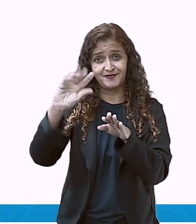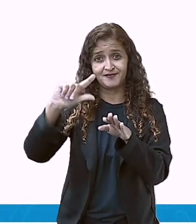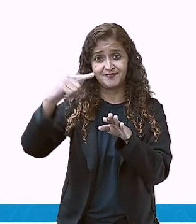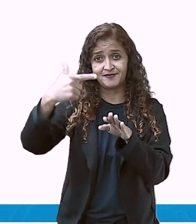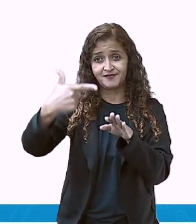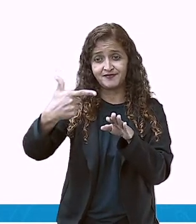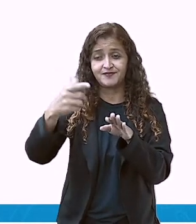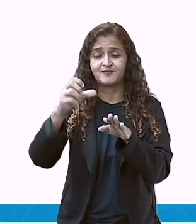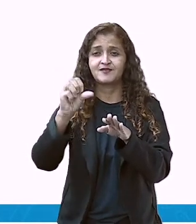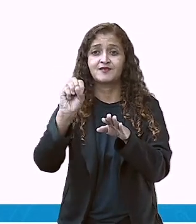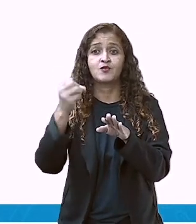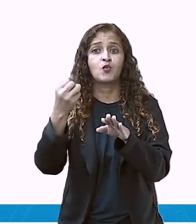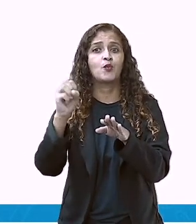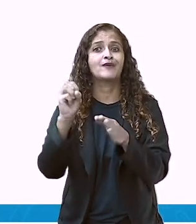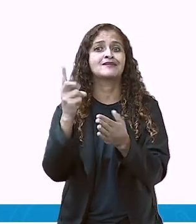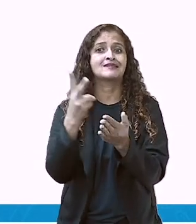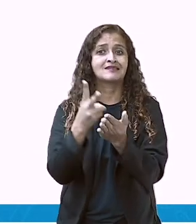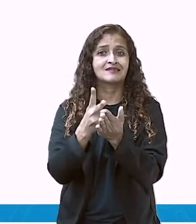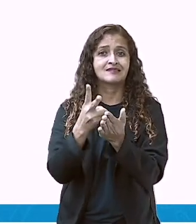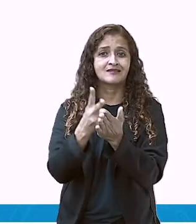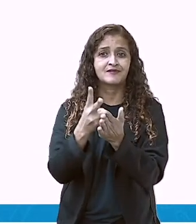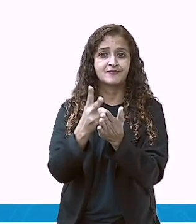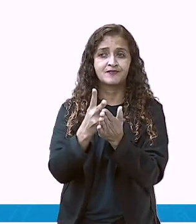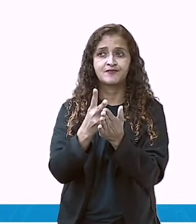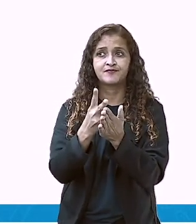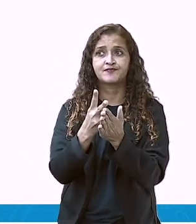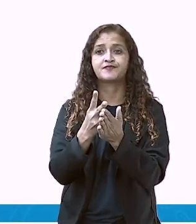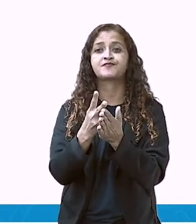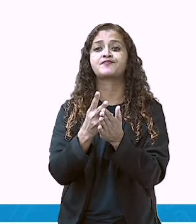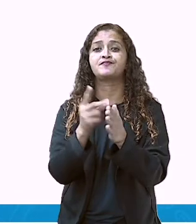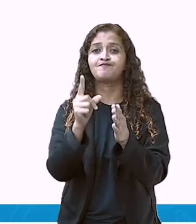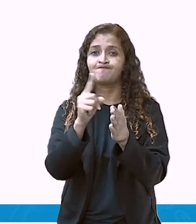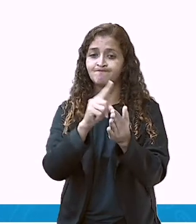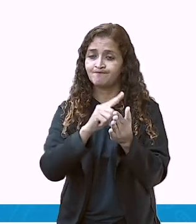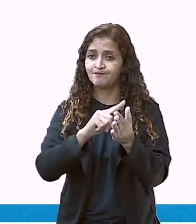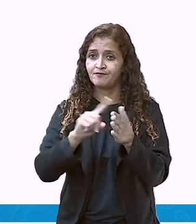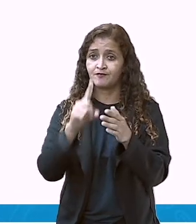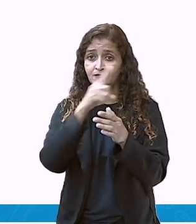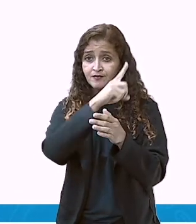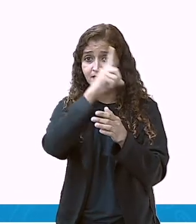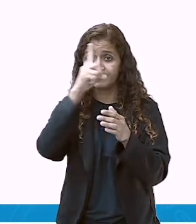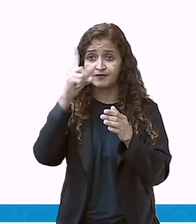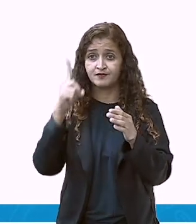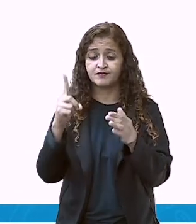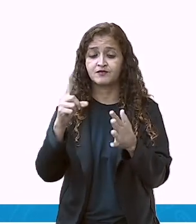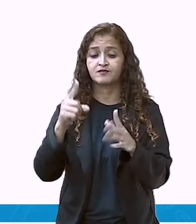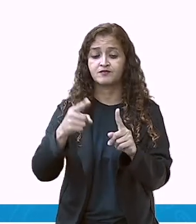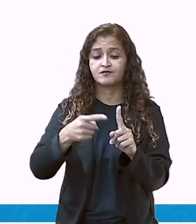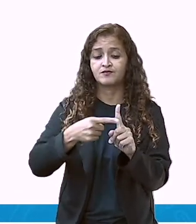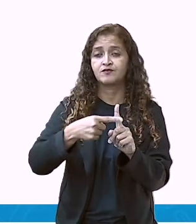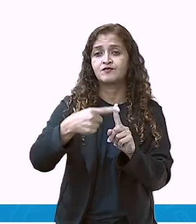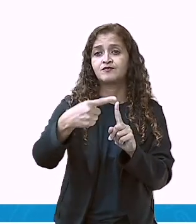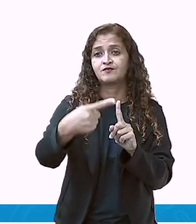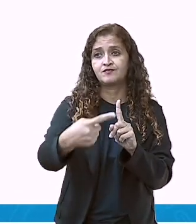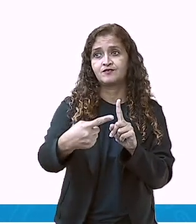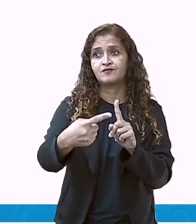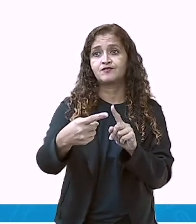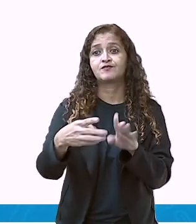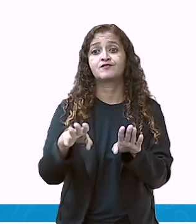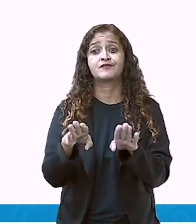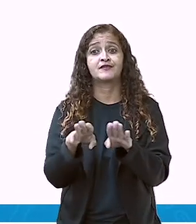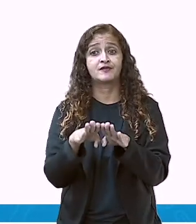Sempre lembrando que nós temos o quê? Os dias da semana aqui e aqui nós temos o